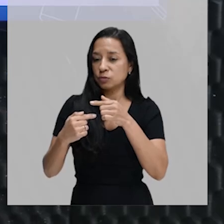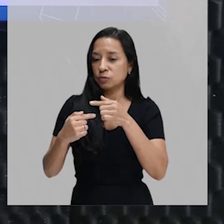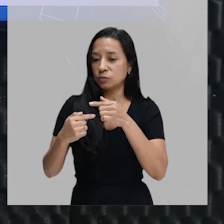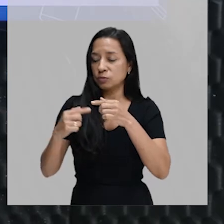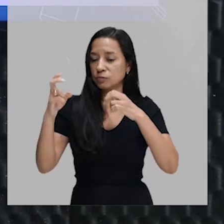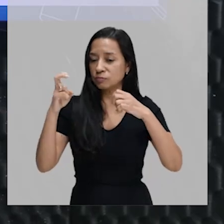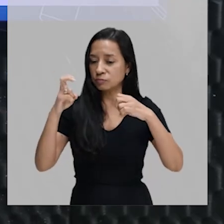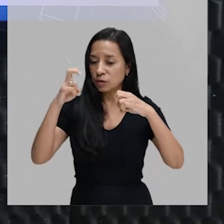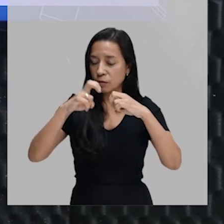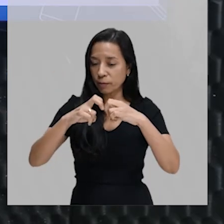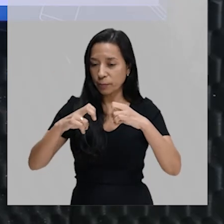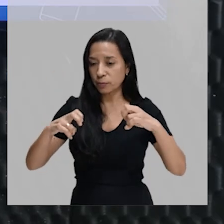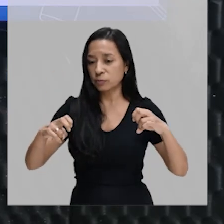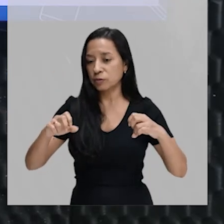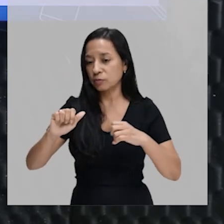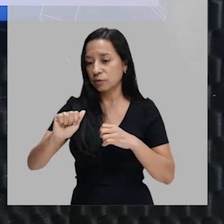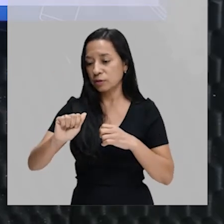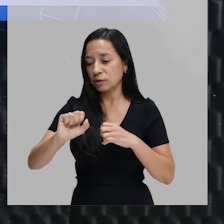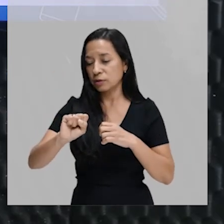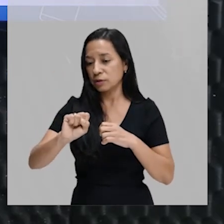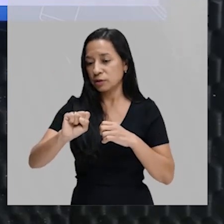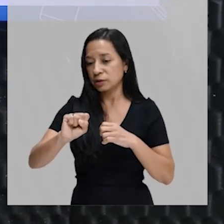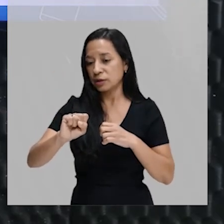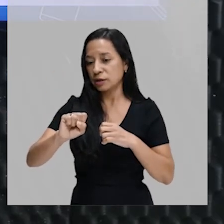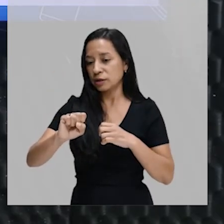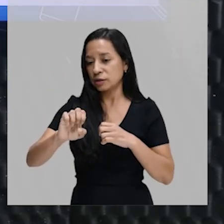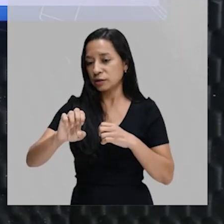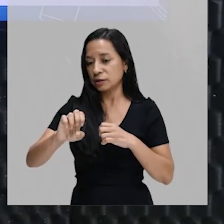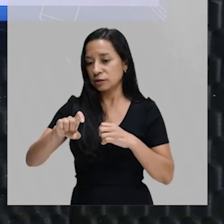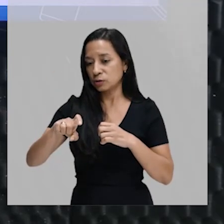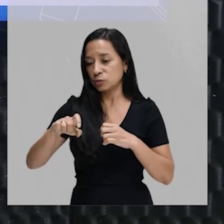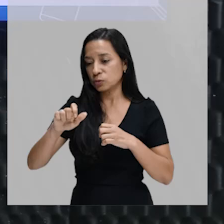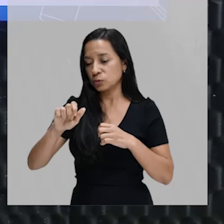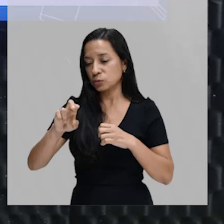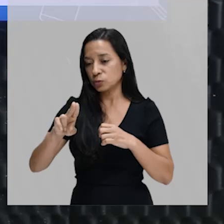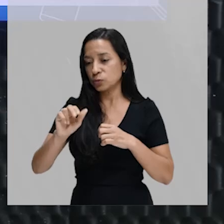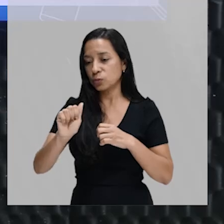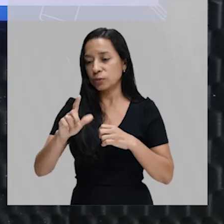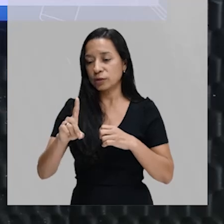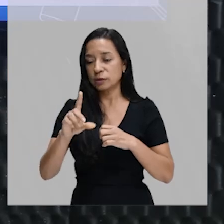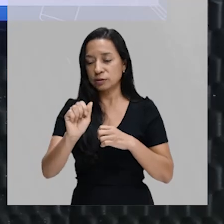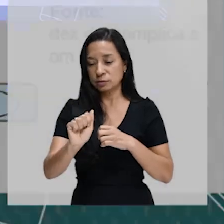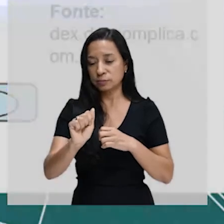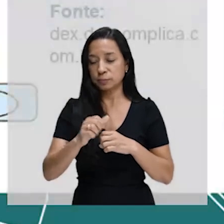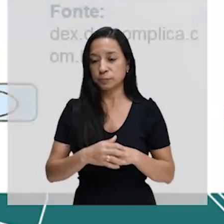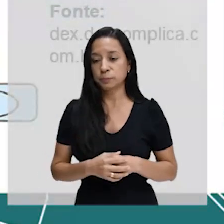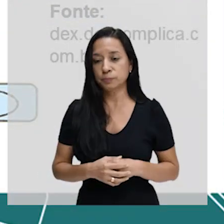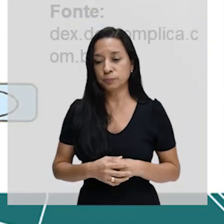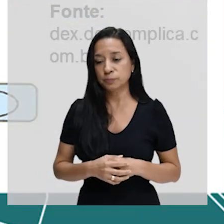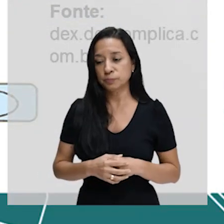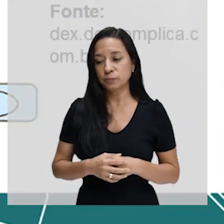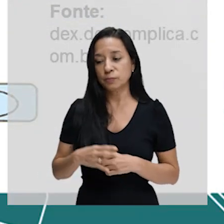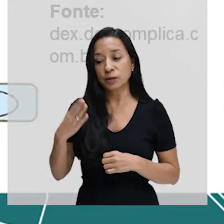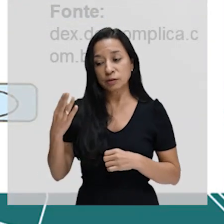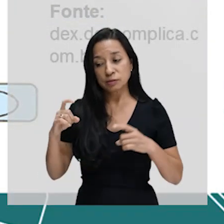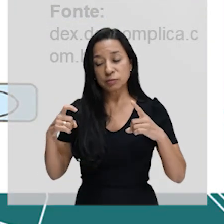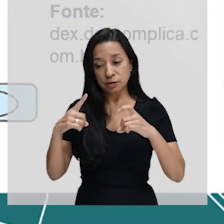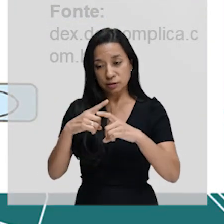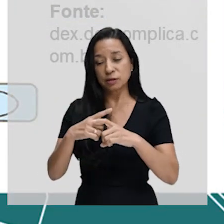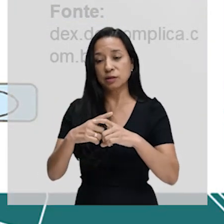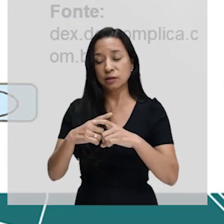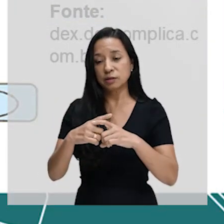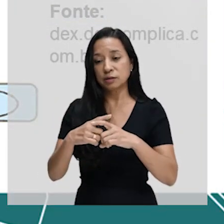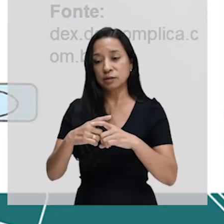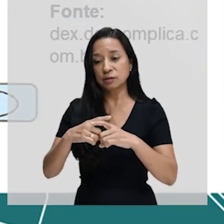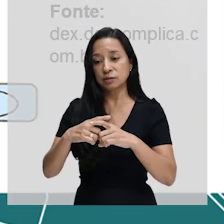assexuada. Reprodução assexuada. Então, as bactérias, elas têm essa capacidade